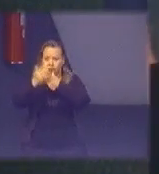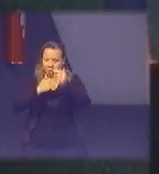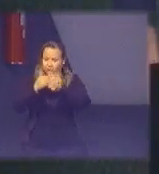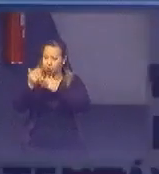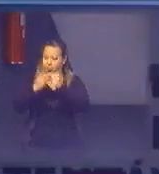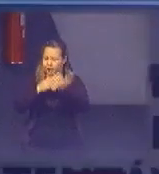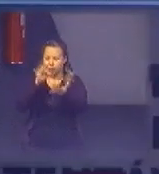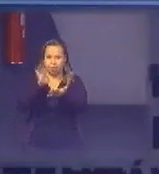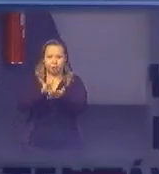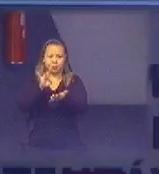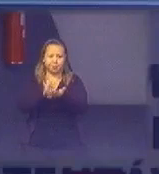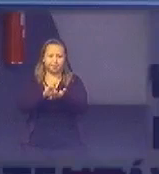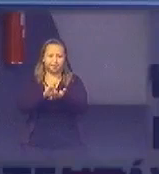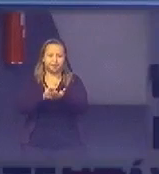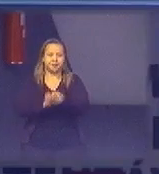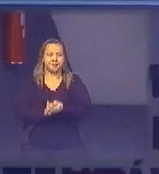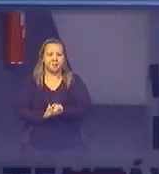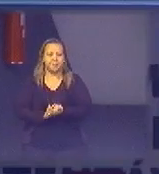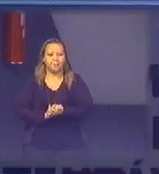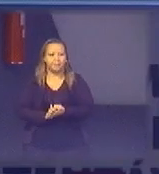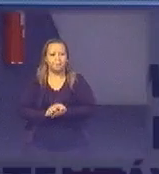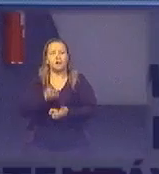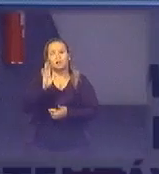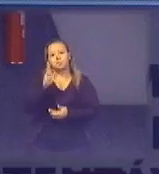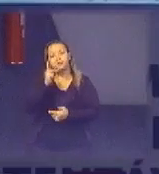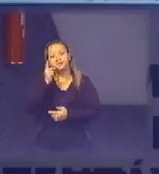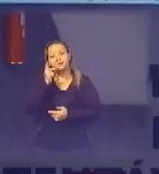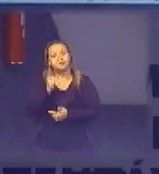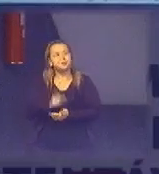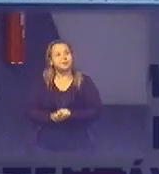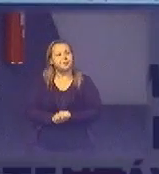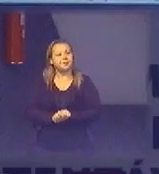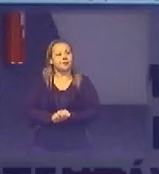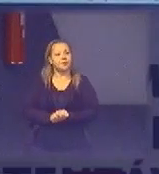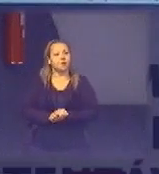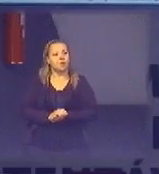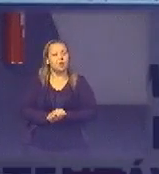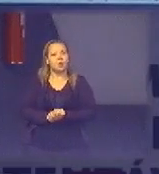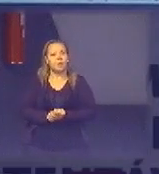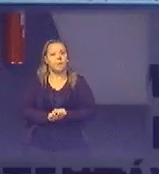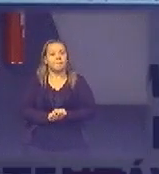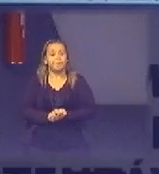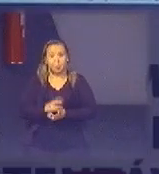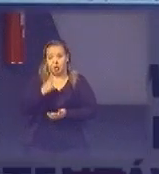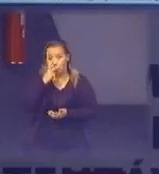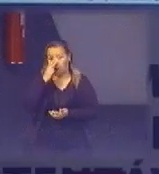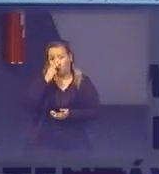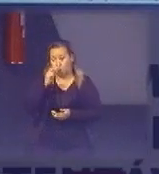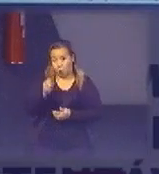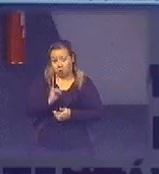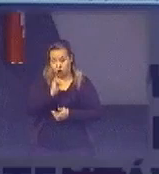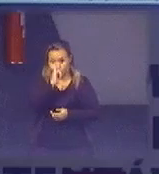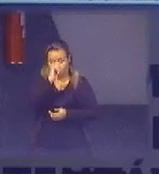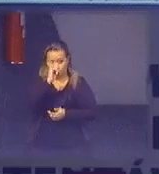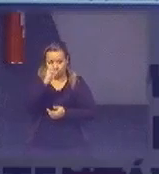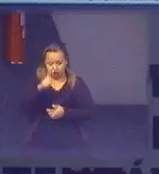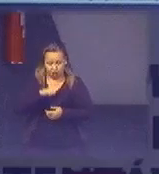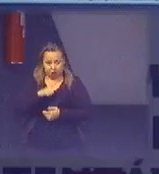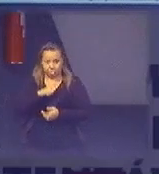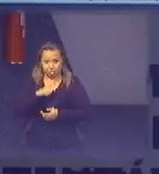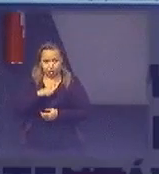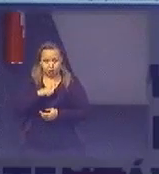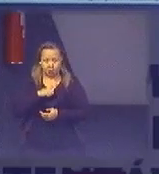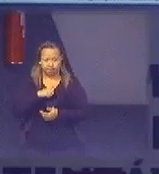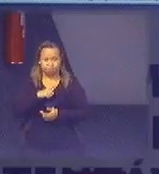é bom eu já falei isso aqui né não vou entrar muito eu acho que uma coisa importante que tem e aí eu